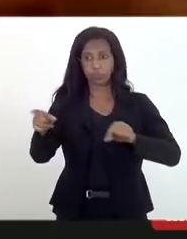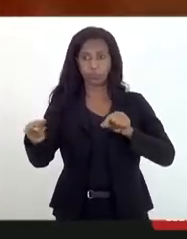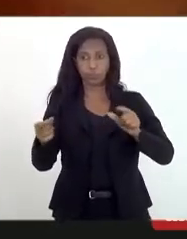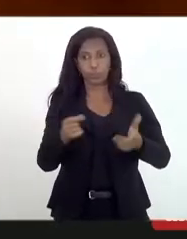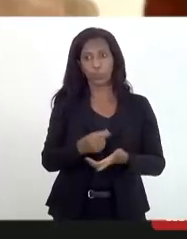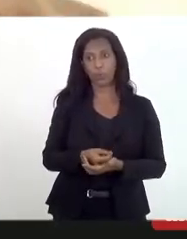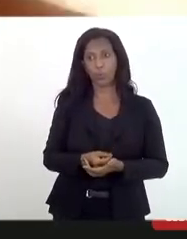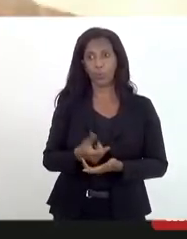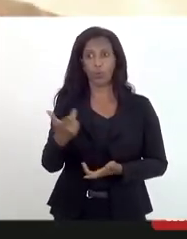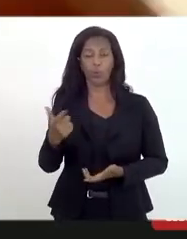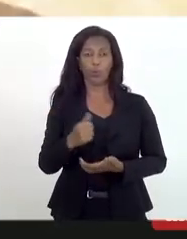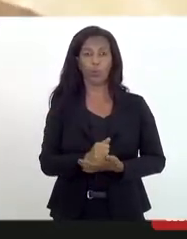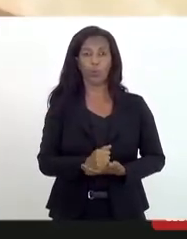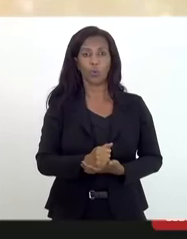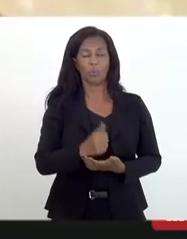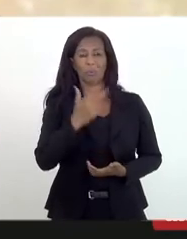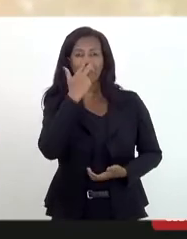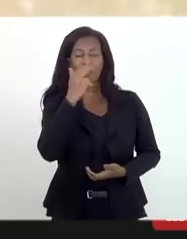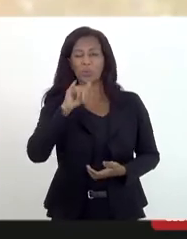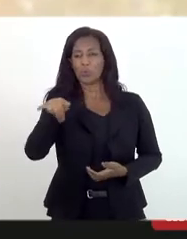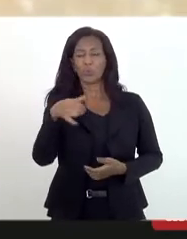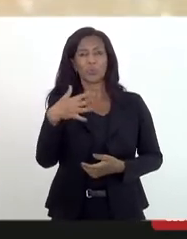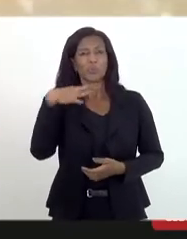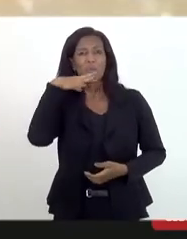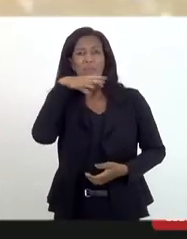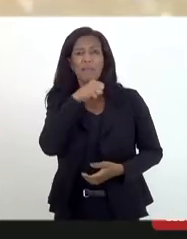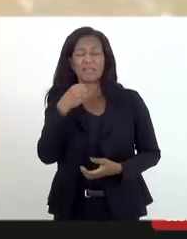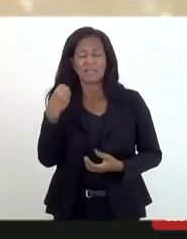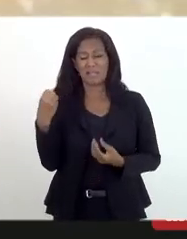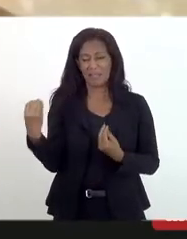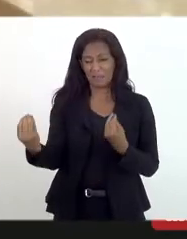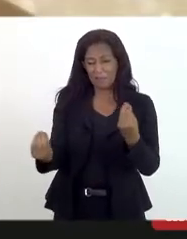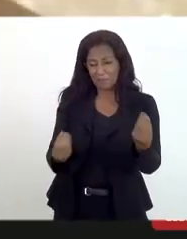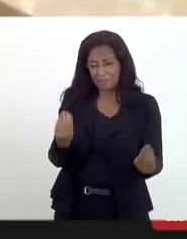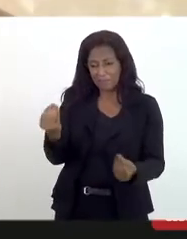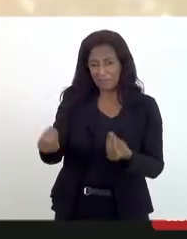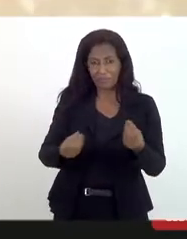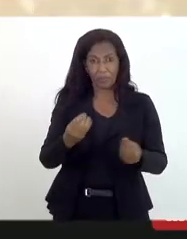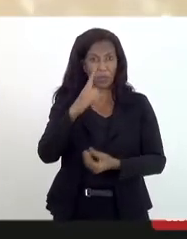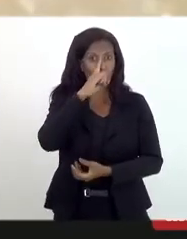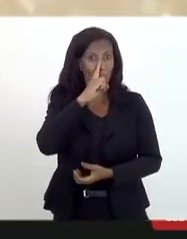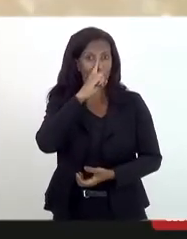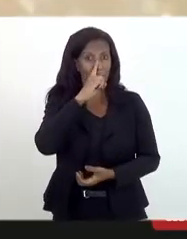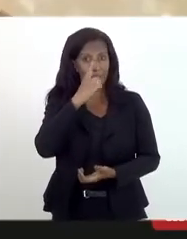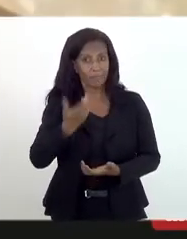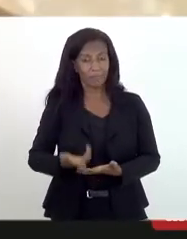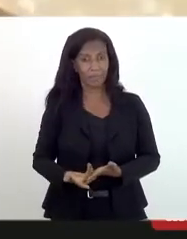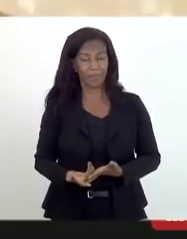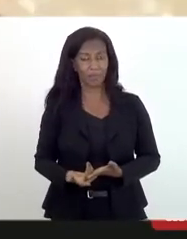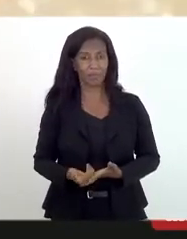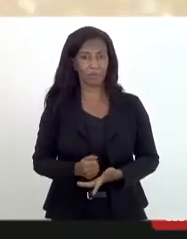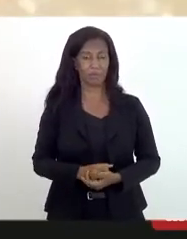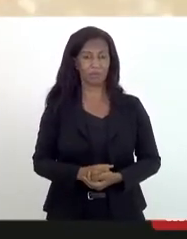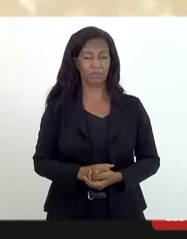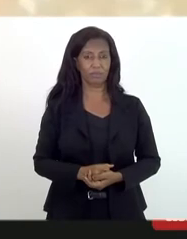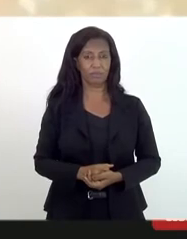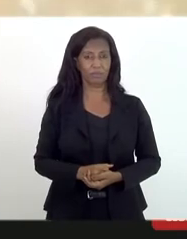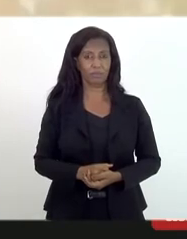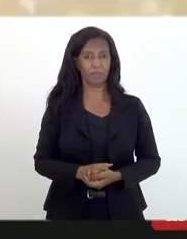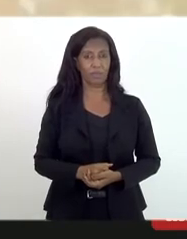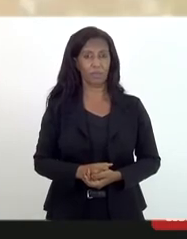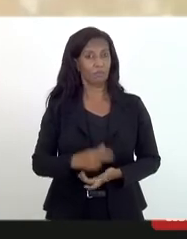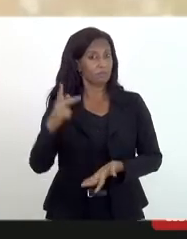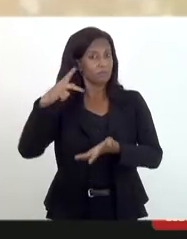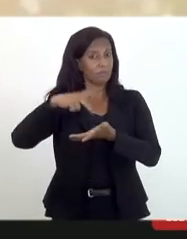juiz já não tem, não percebe exatamente a deliculosidade do cara. Esse rapaz, honestamente,